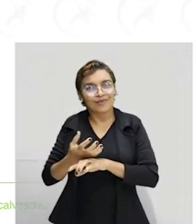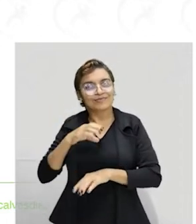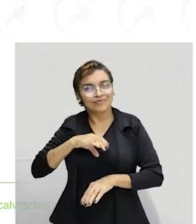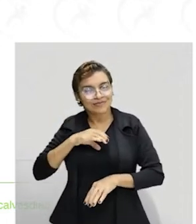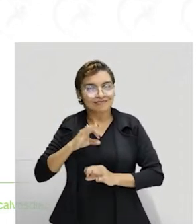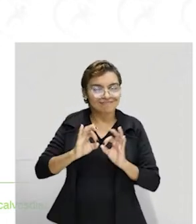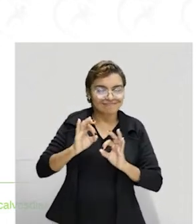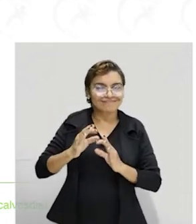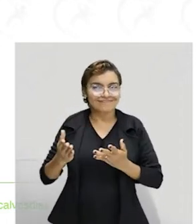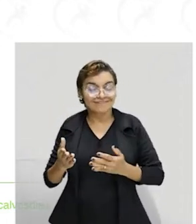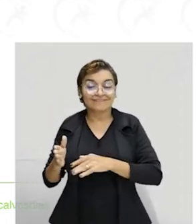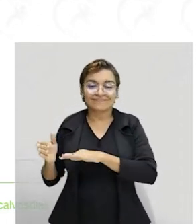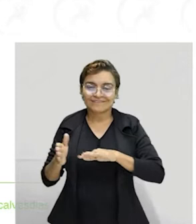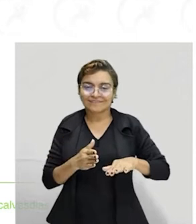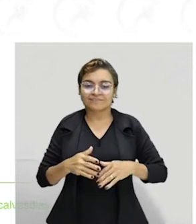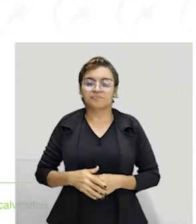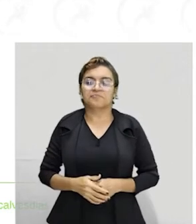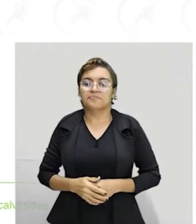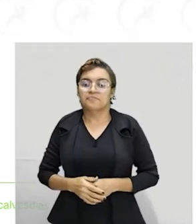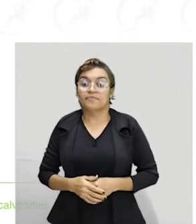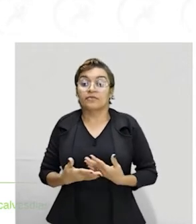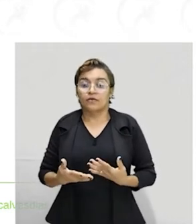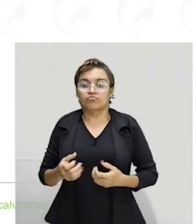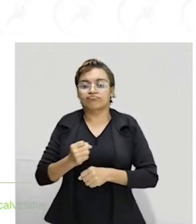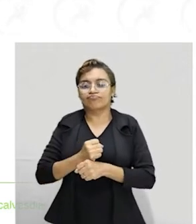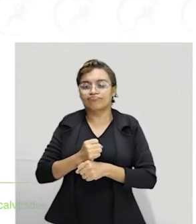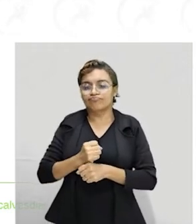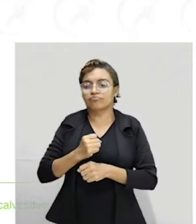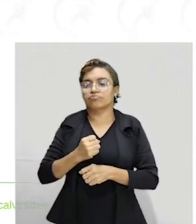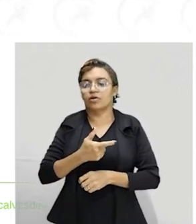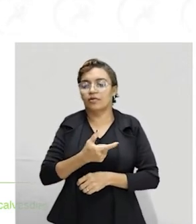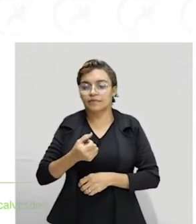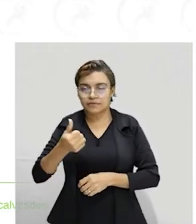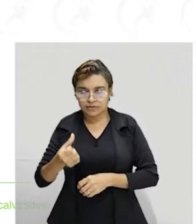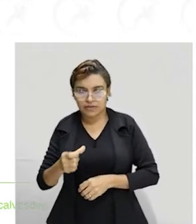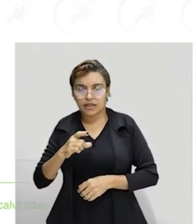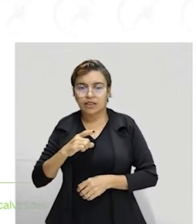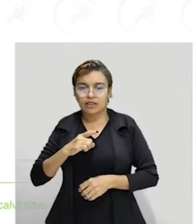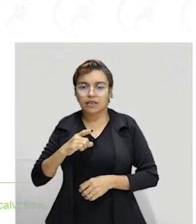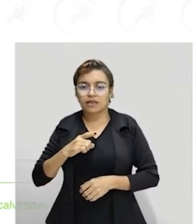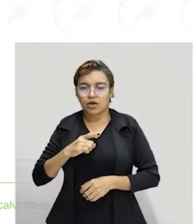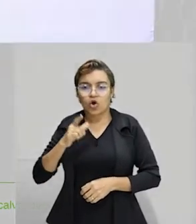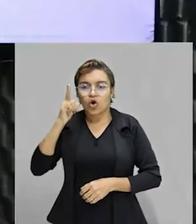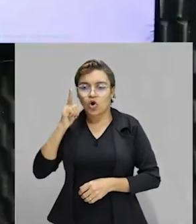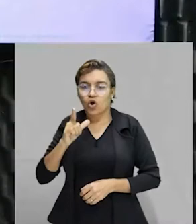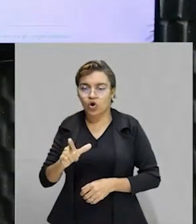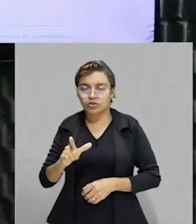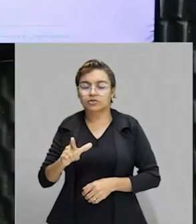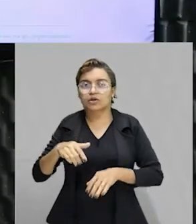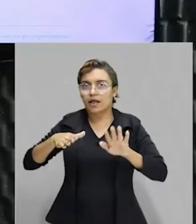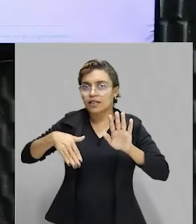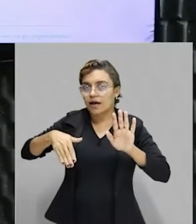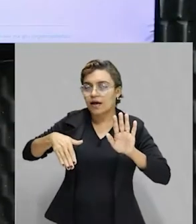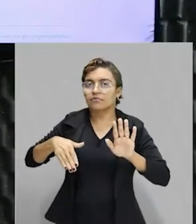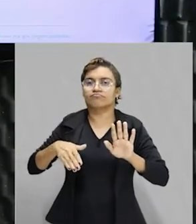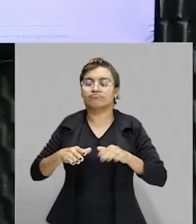Olímpicos que serão realizados no Brasil em dois mil e dezesseis, espera-se bater o recorde na prova de nado borboleta